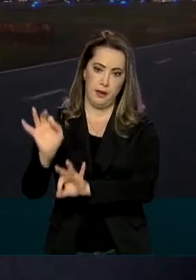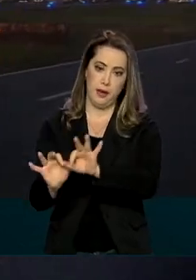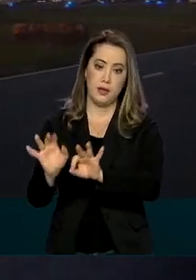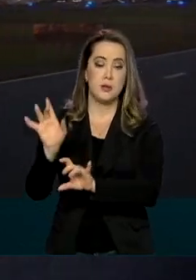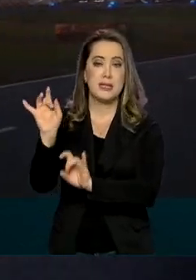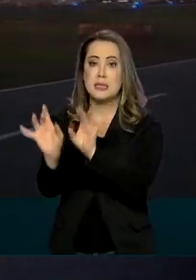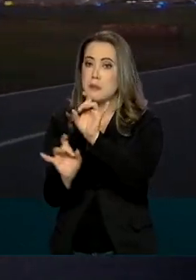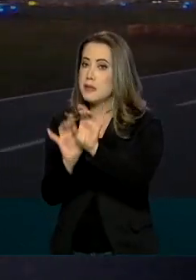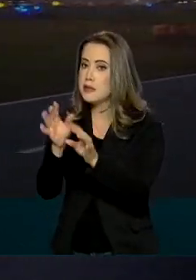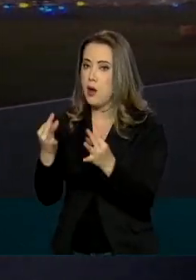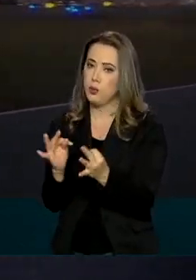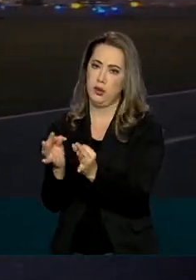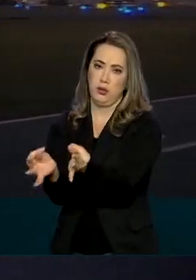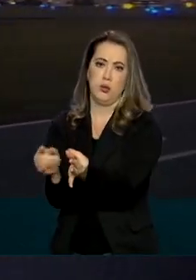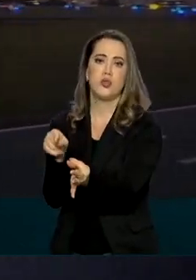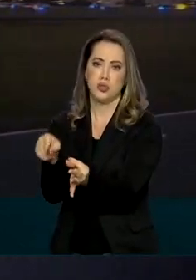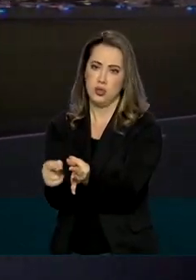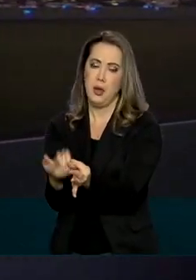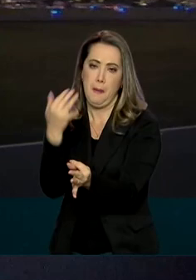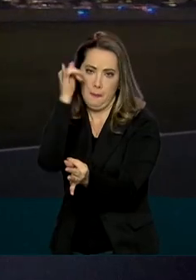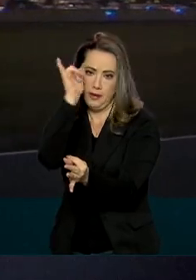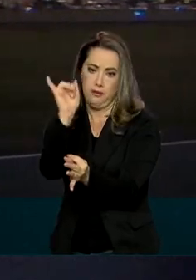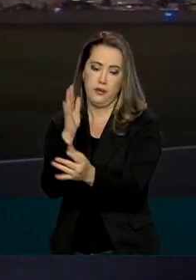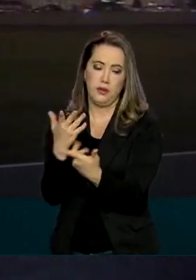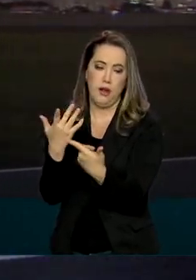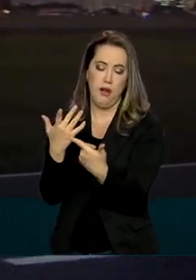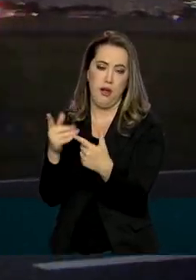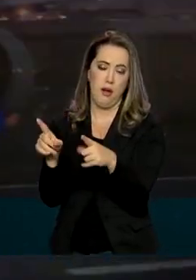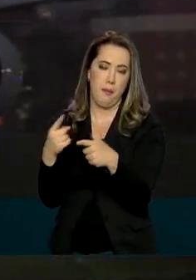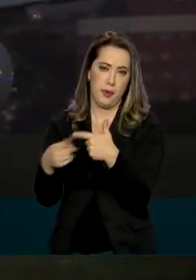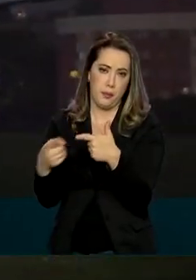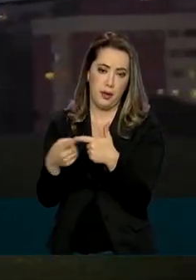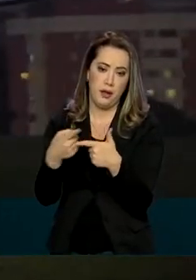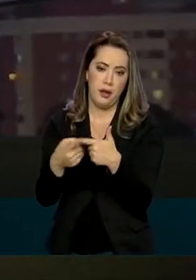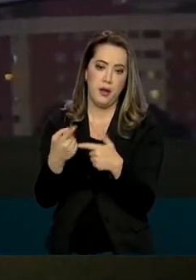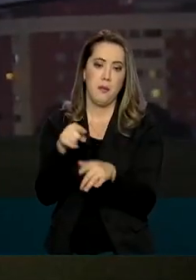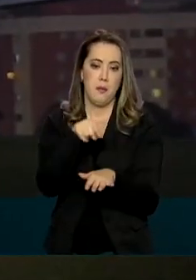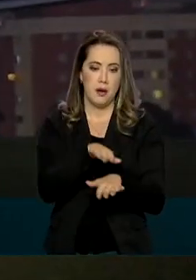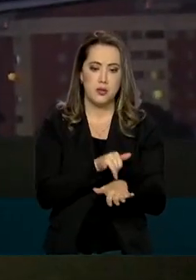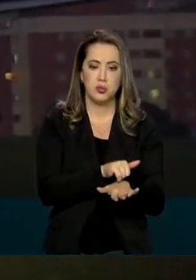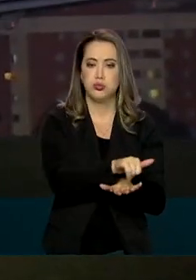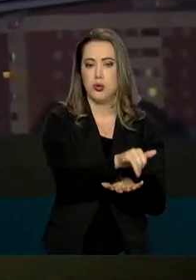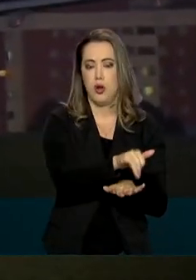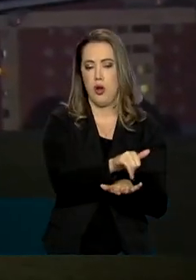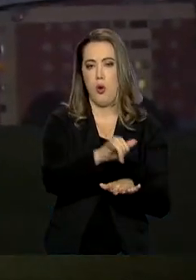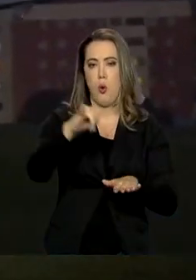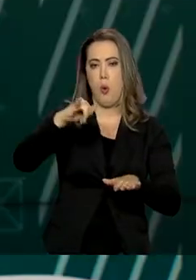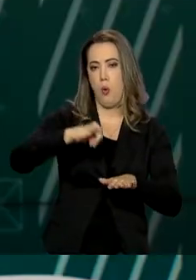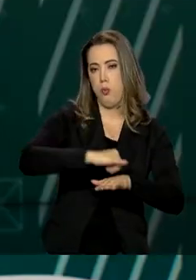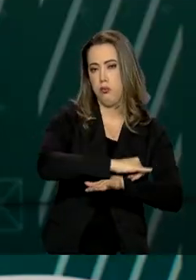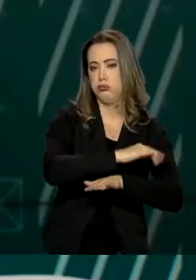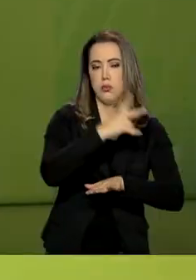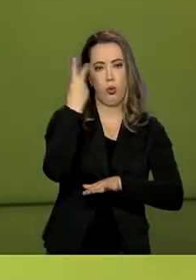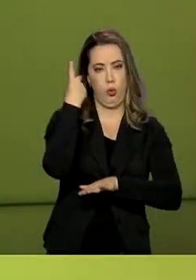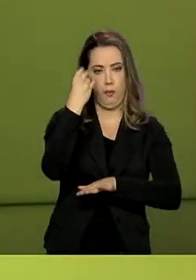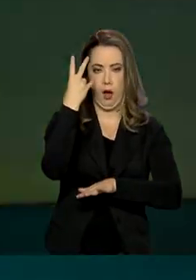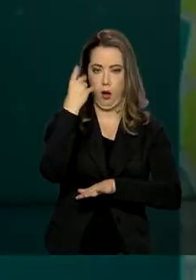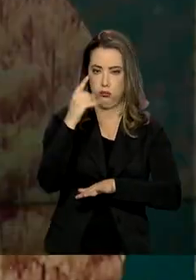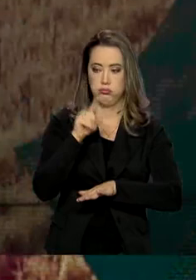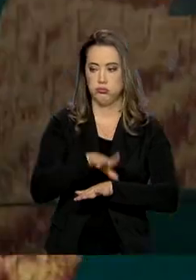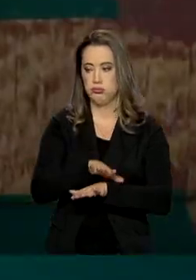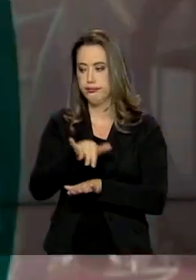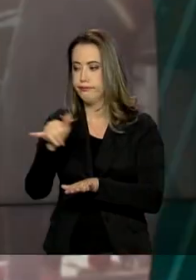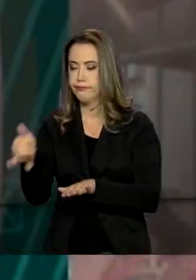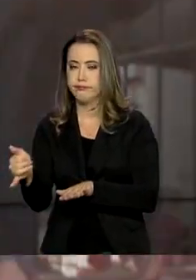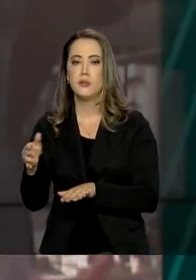que isso não vai impactar no tamanho efetivo da pista, tanto para decolagem quanto para pose. O assunto